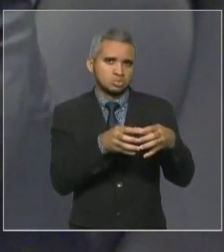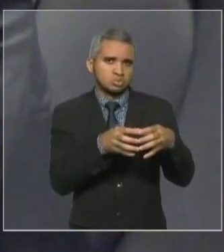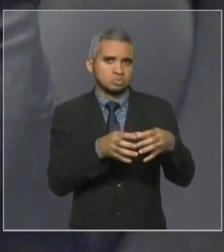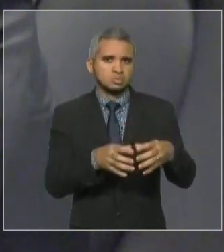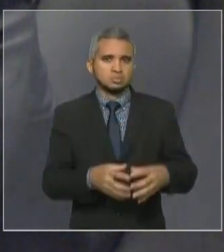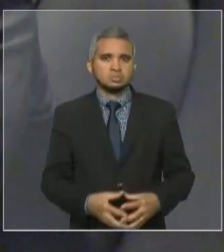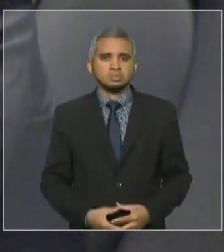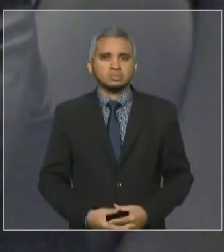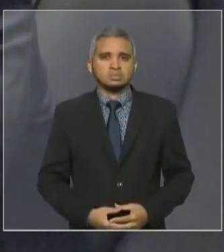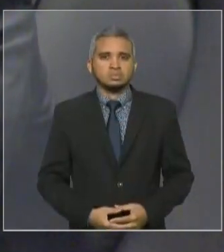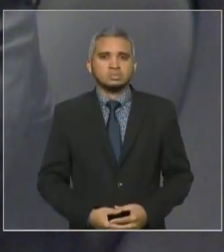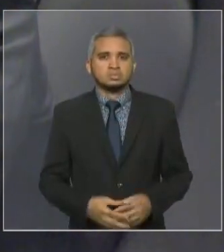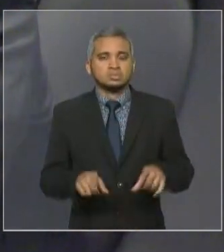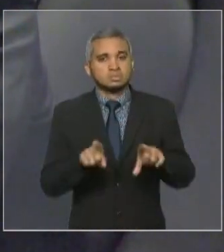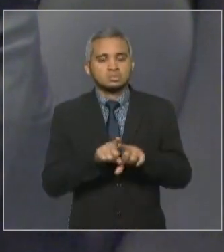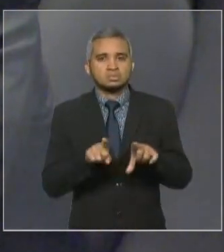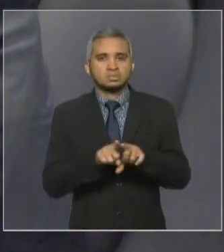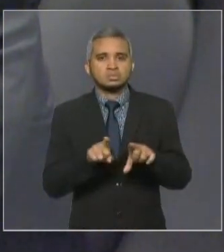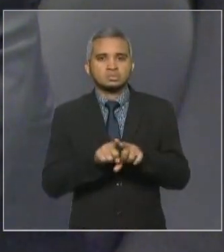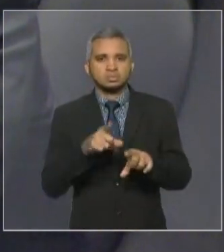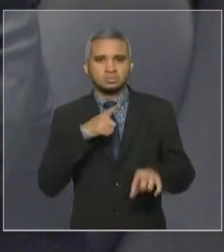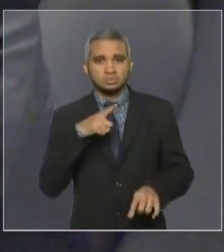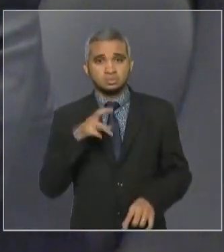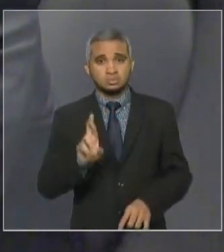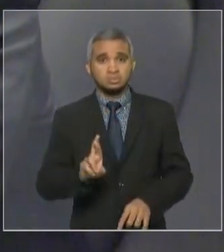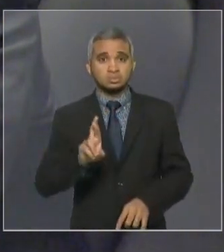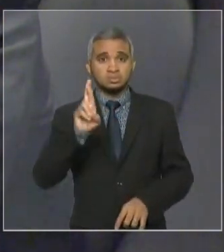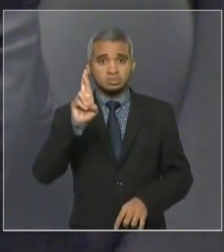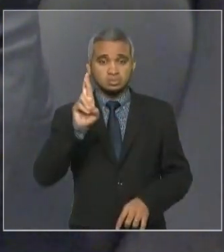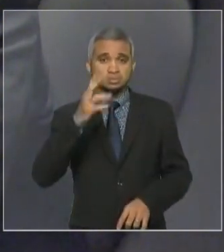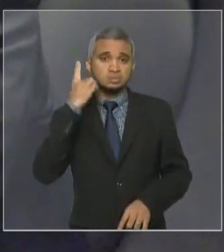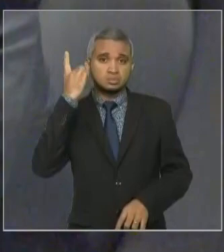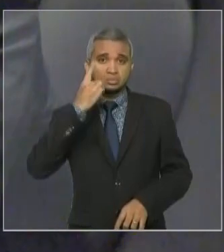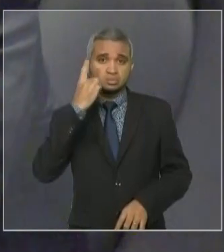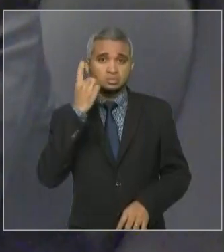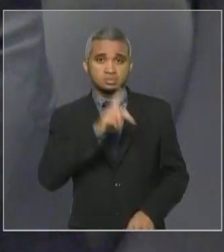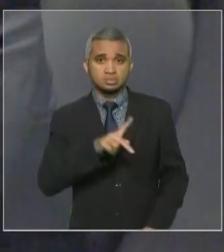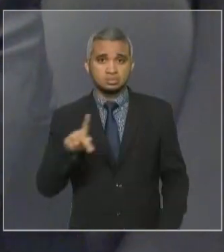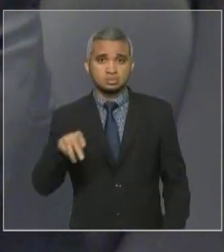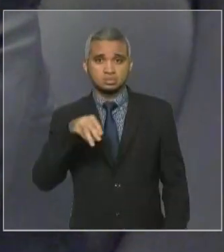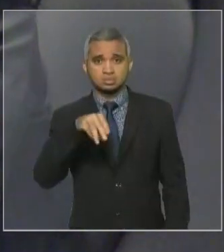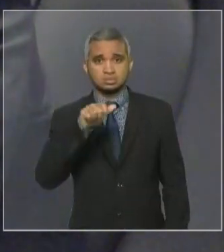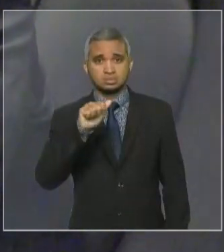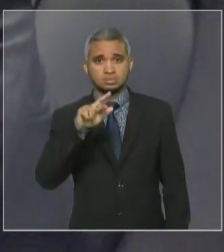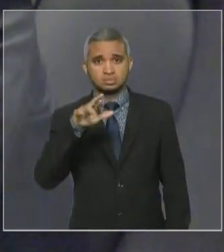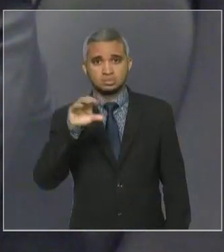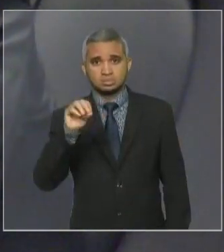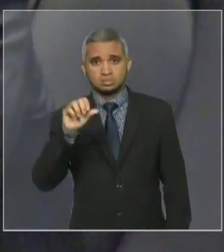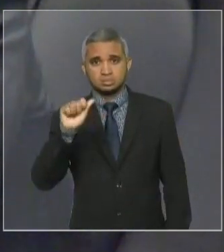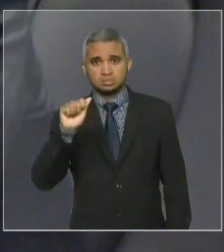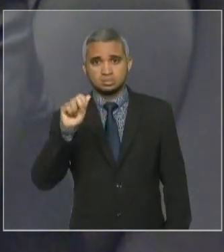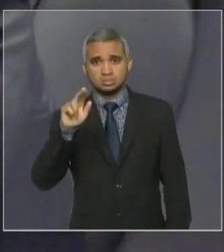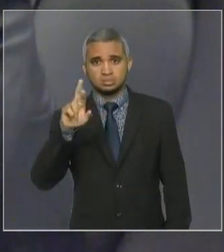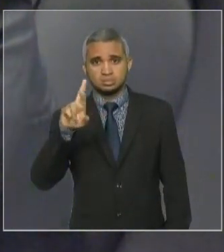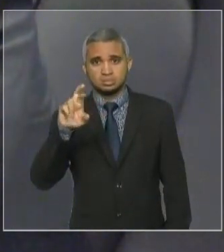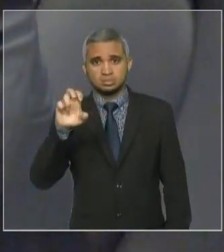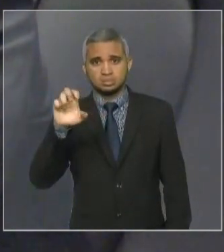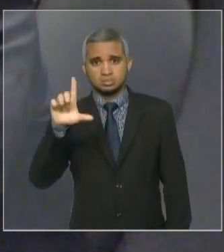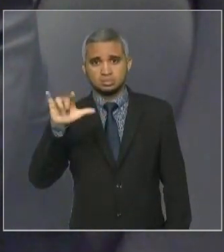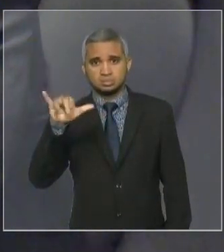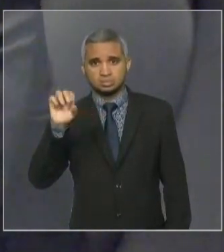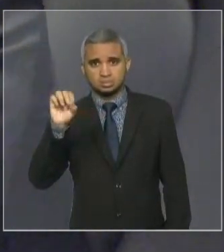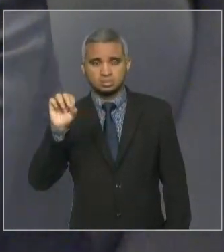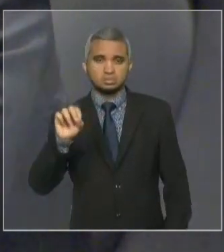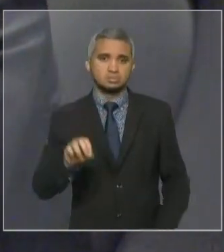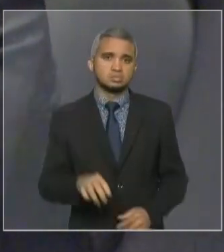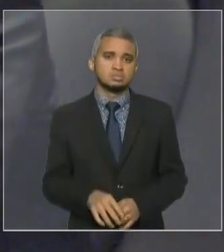que também está muito bem representado pelo deputado Marco Aurélio, poderia, inclusive, como já teve a oportunidade de